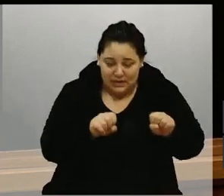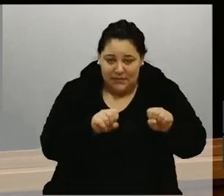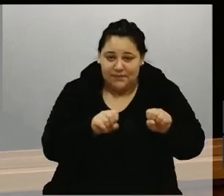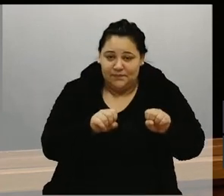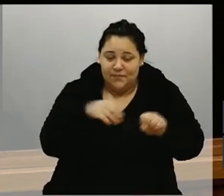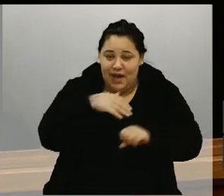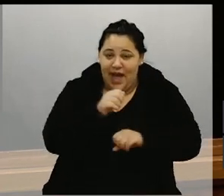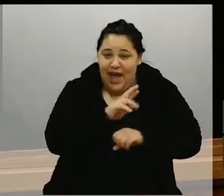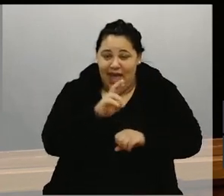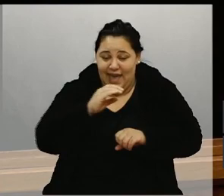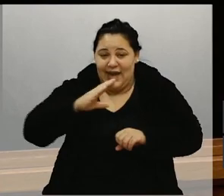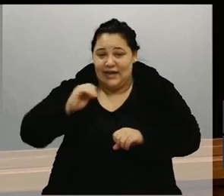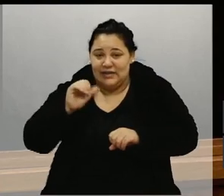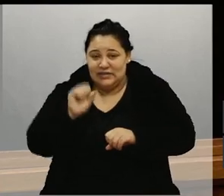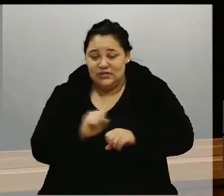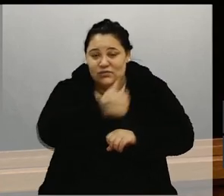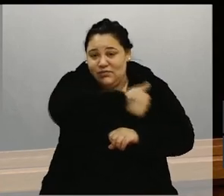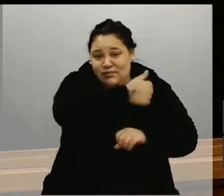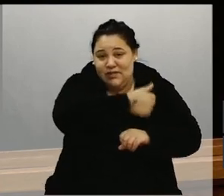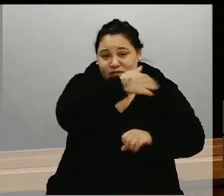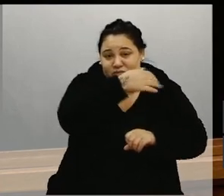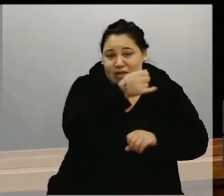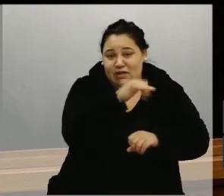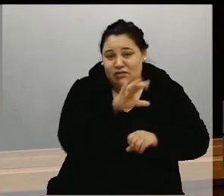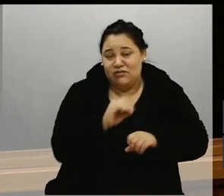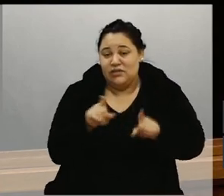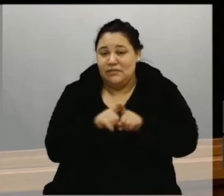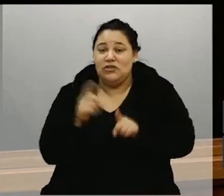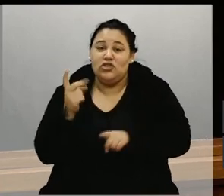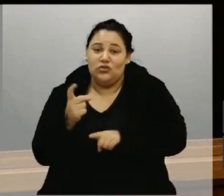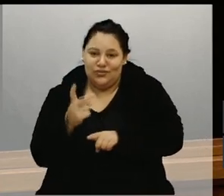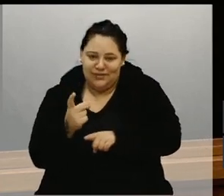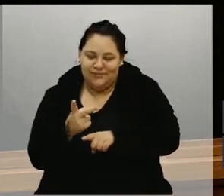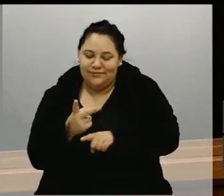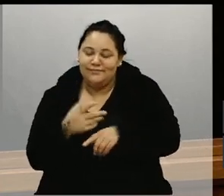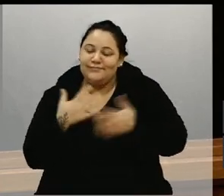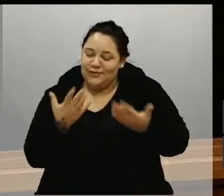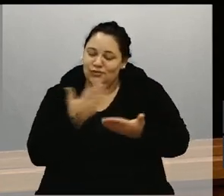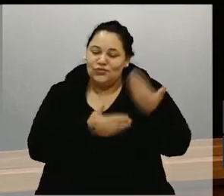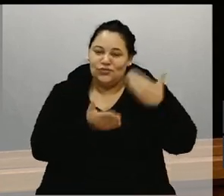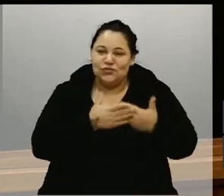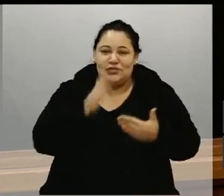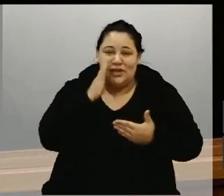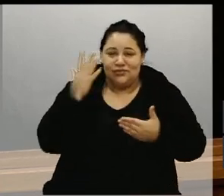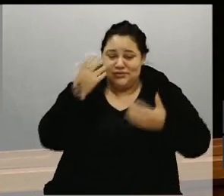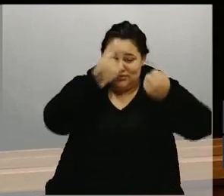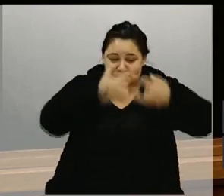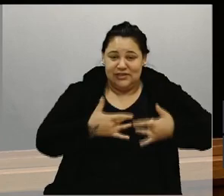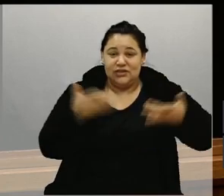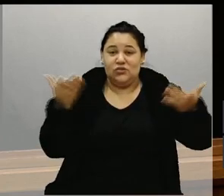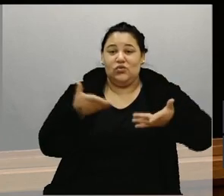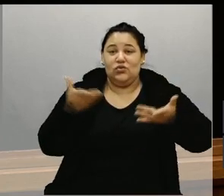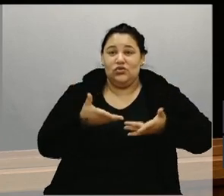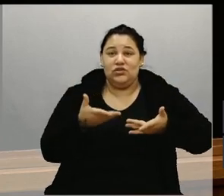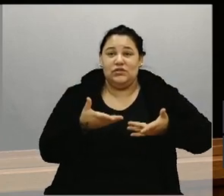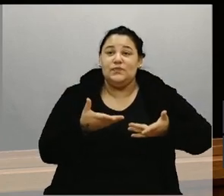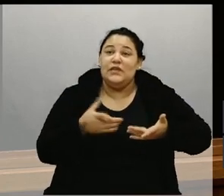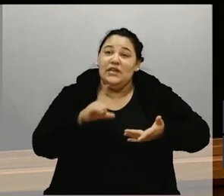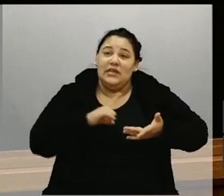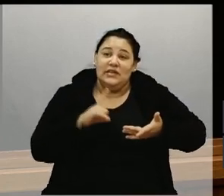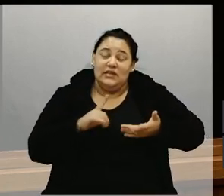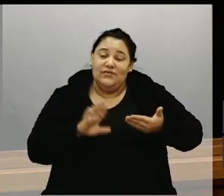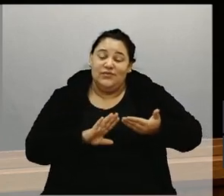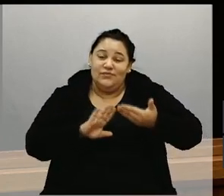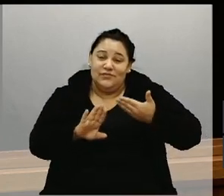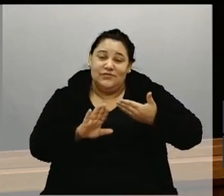de maio e no dia 12, além de toda essa situação que foi colocada hoje, ocasionando a suspensão do